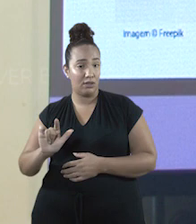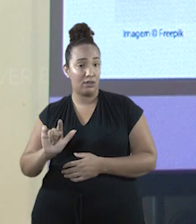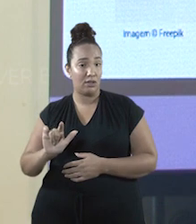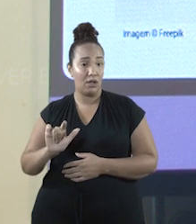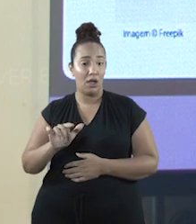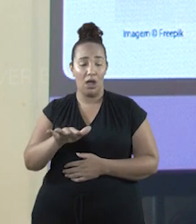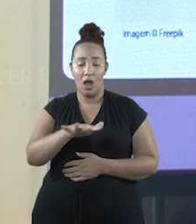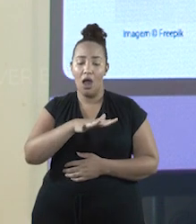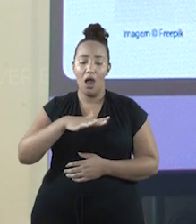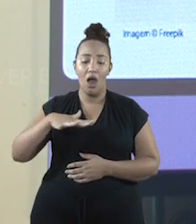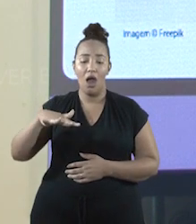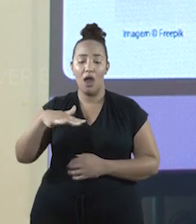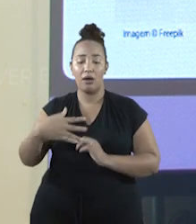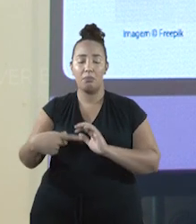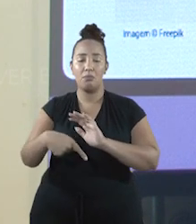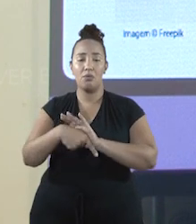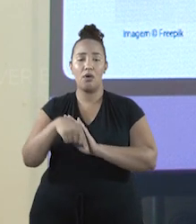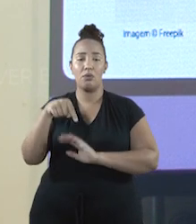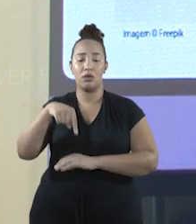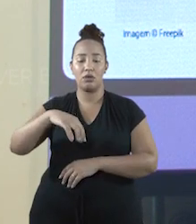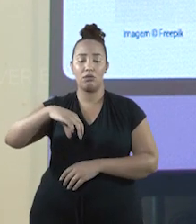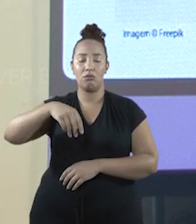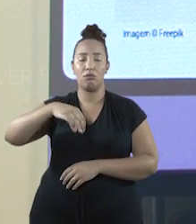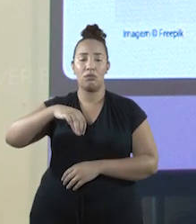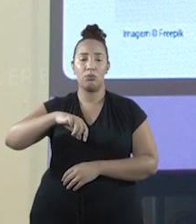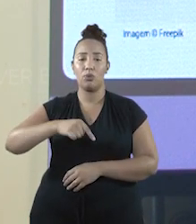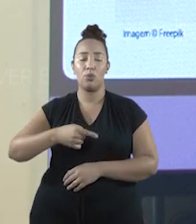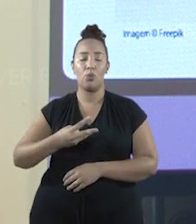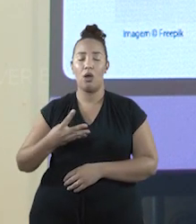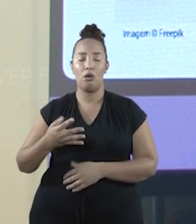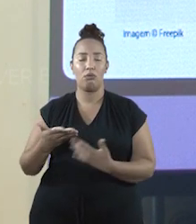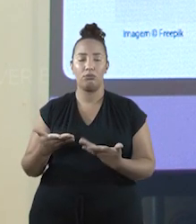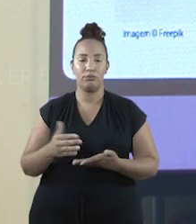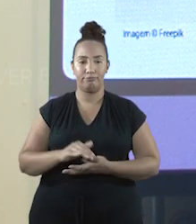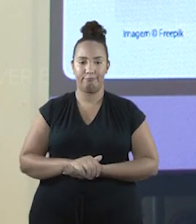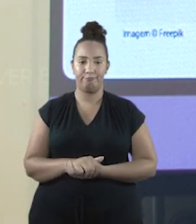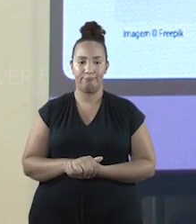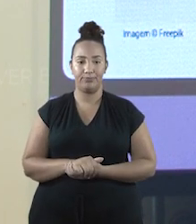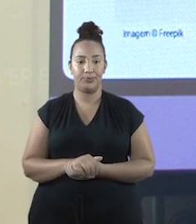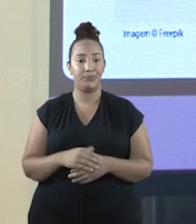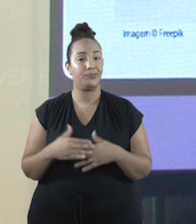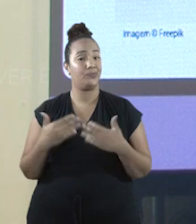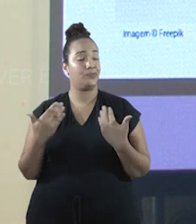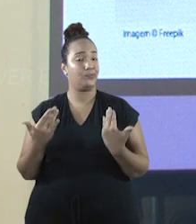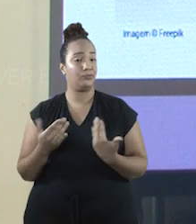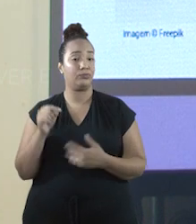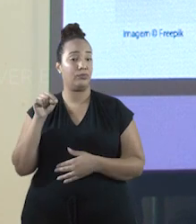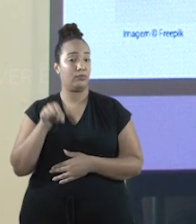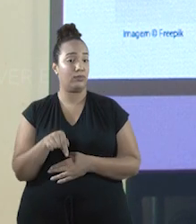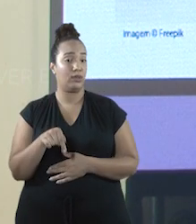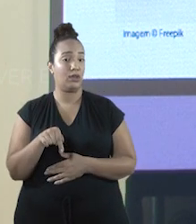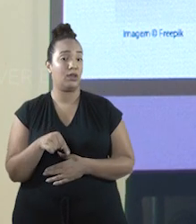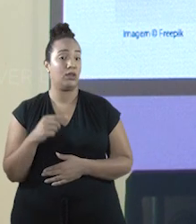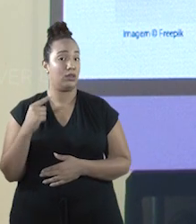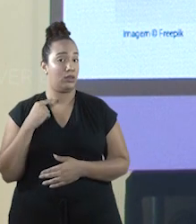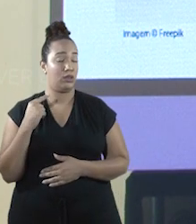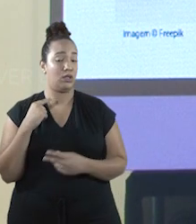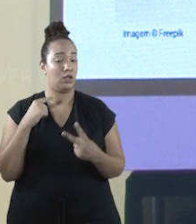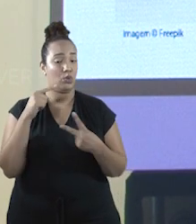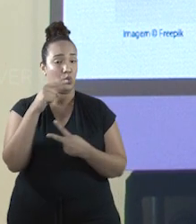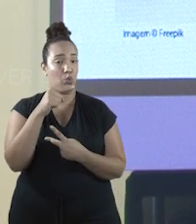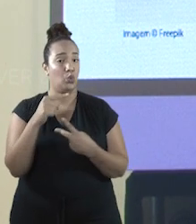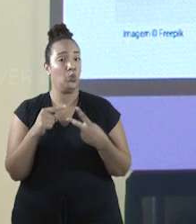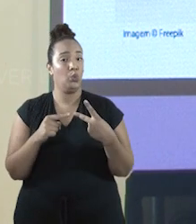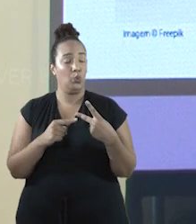qual a área da superfície dessa tampinha? Bom, aqui nós temos dois